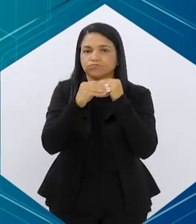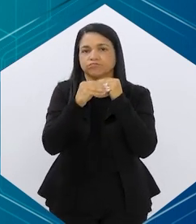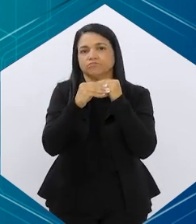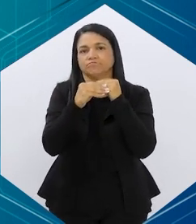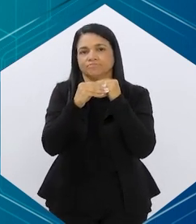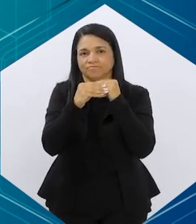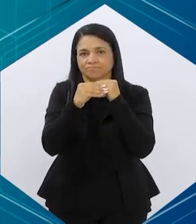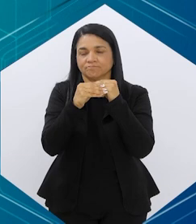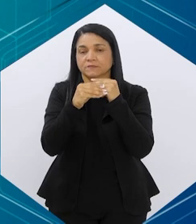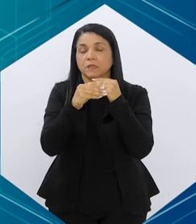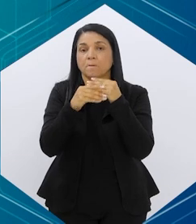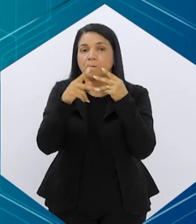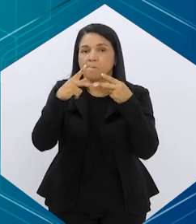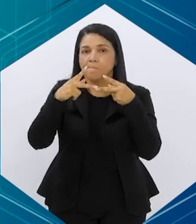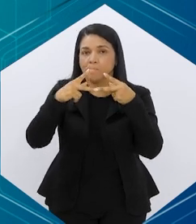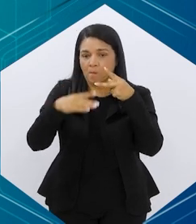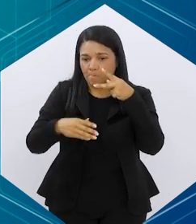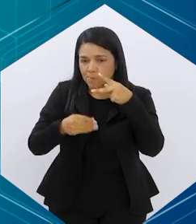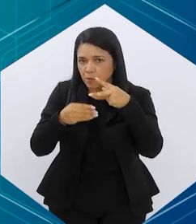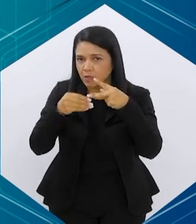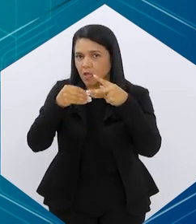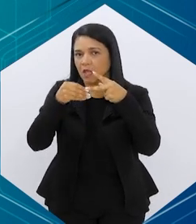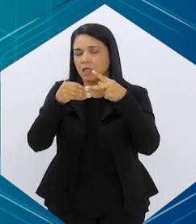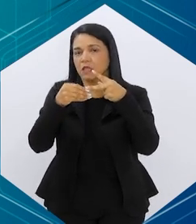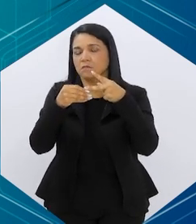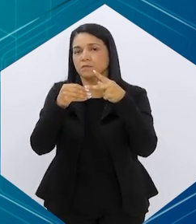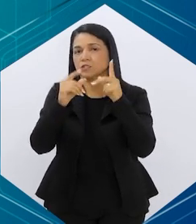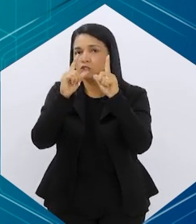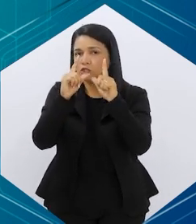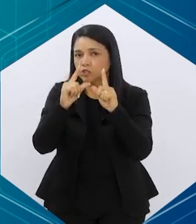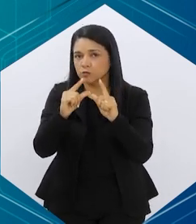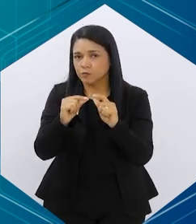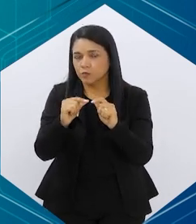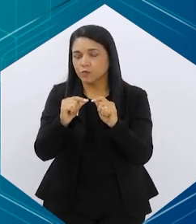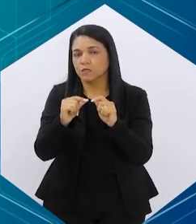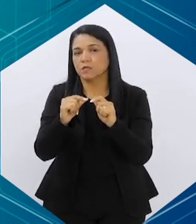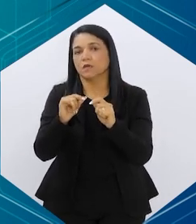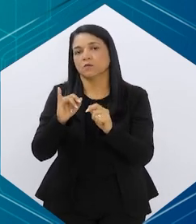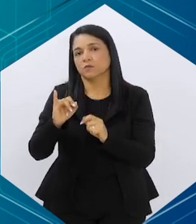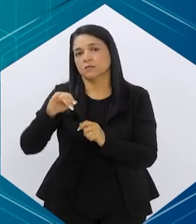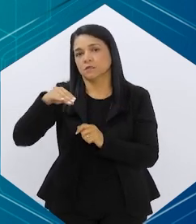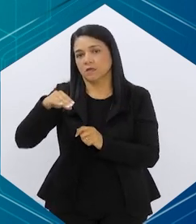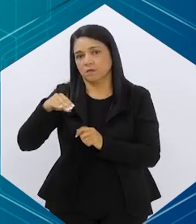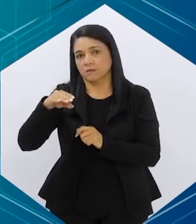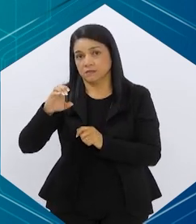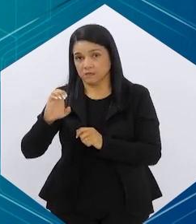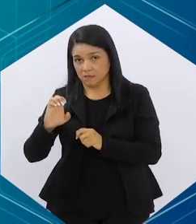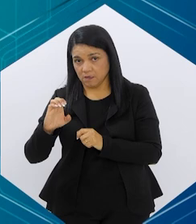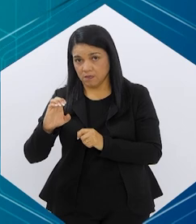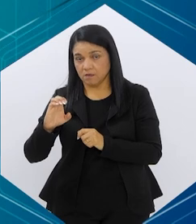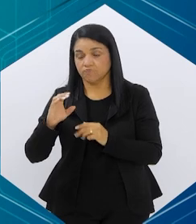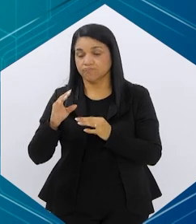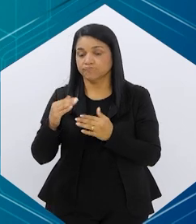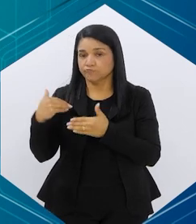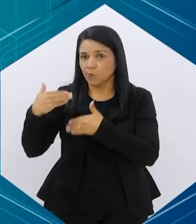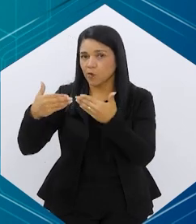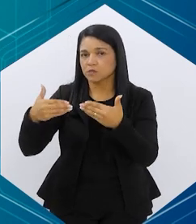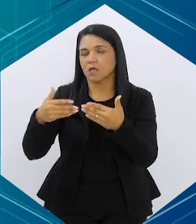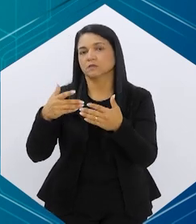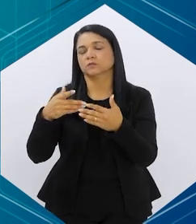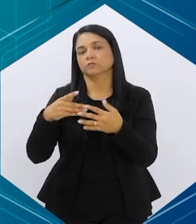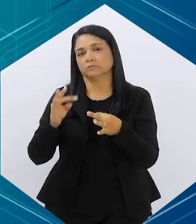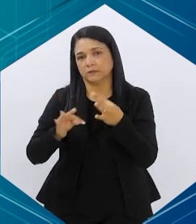precisa, né? Com proteína adequada também para minimizar essa perda de massa magra durante o tratamento. E